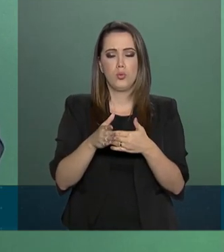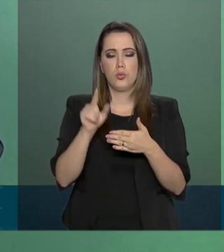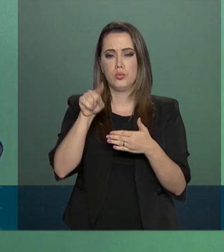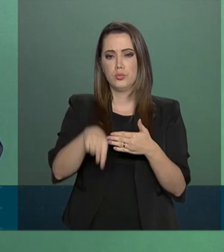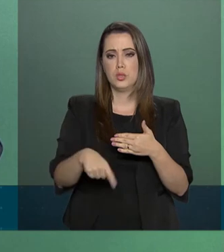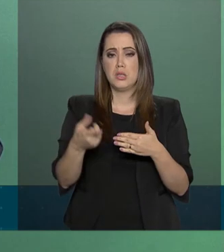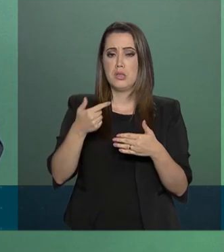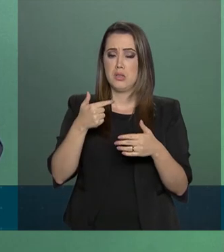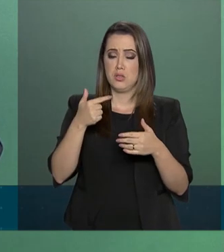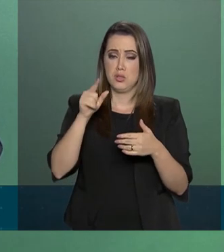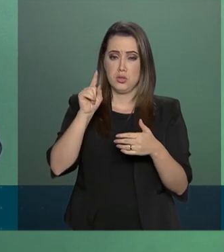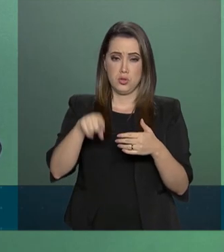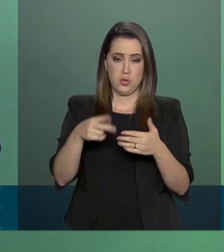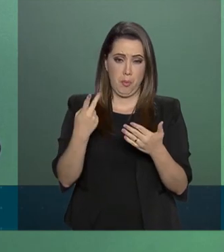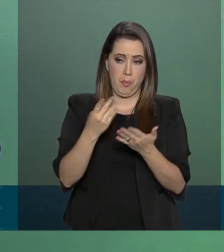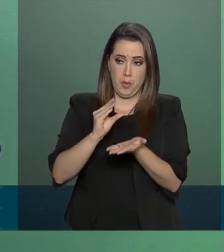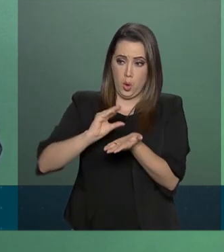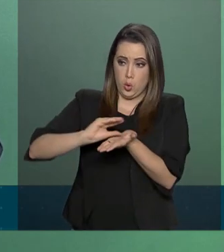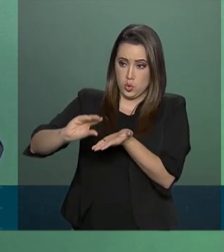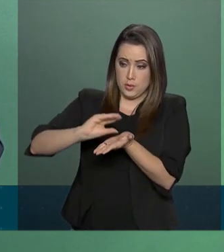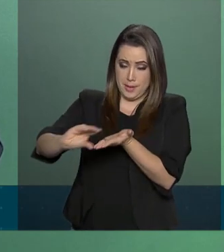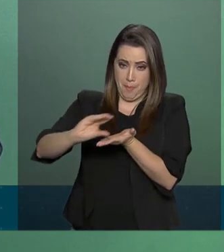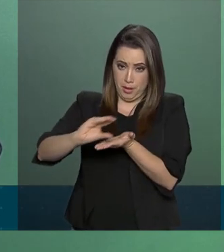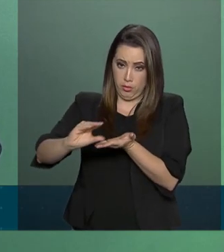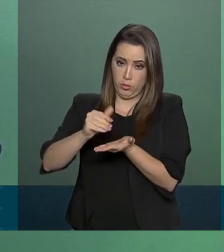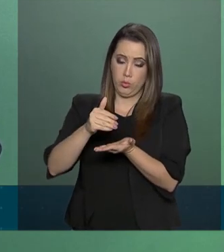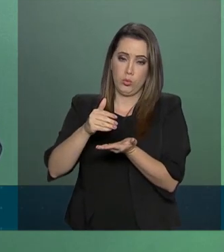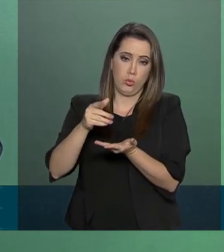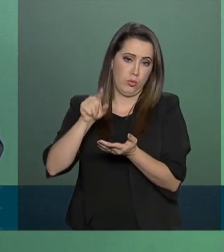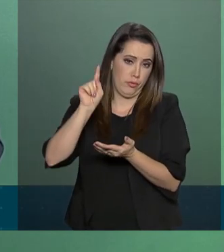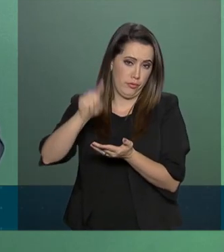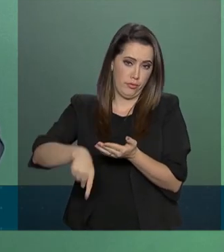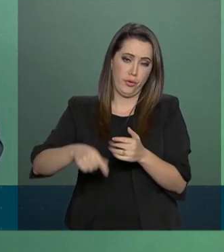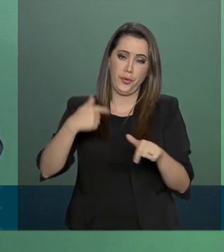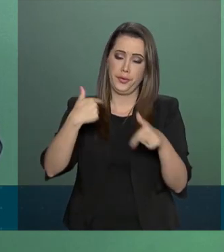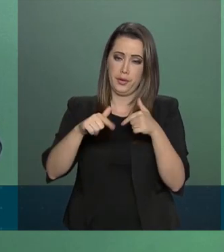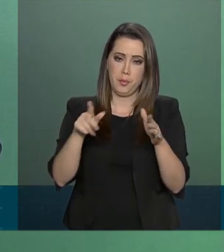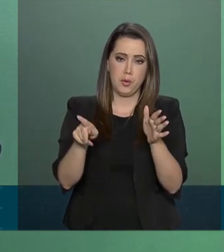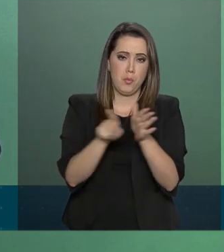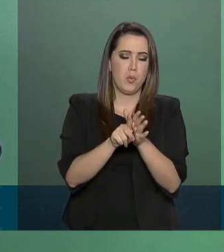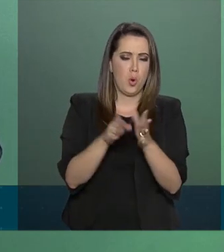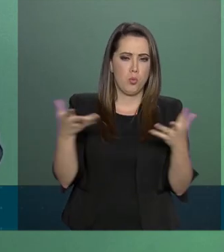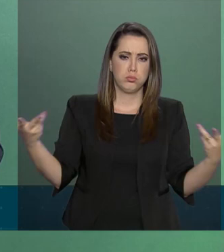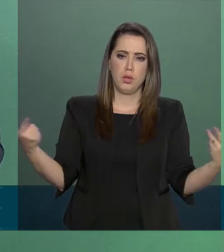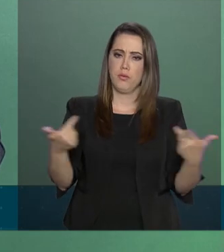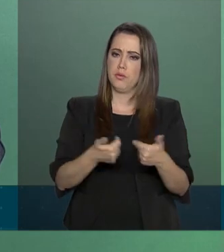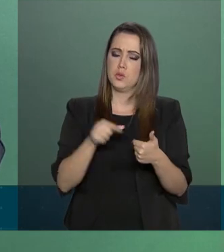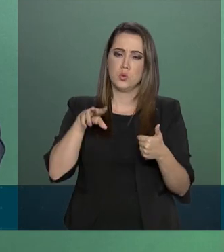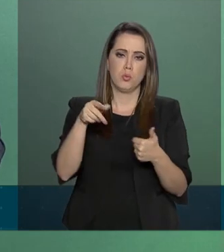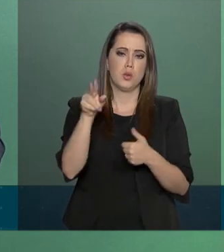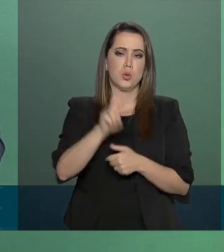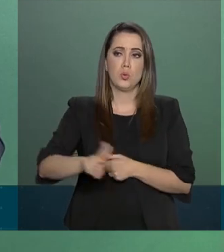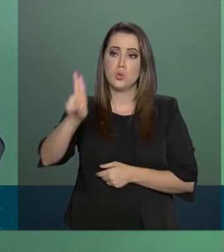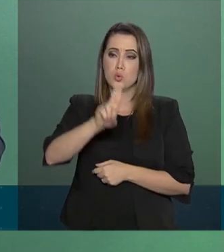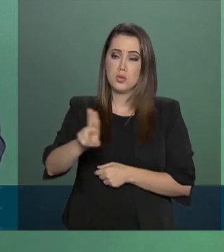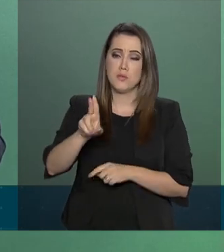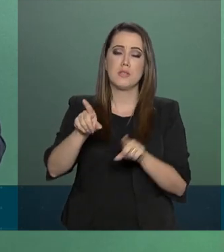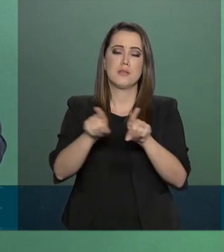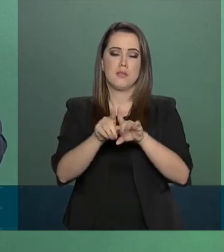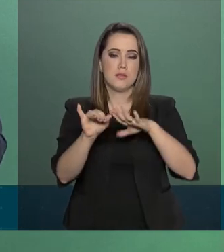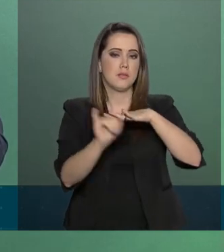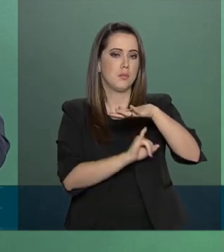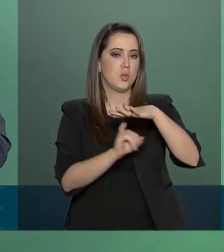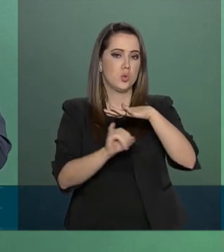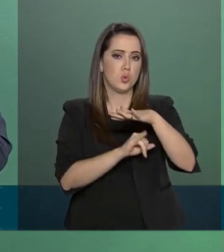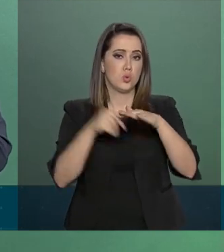operacional, técnico e isonômico para todas as universidades e institutos,